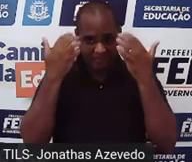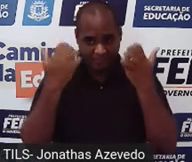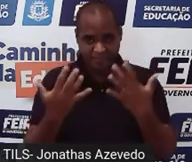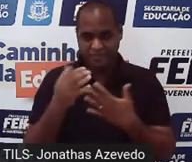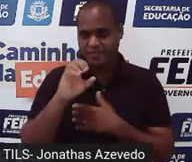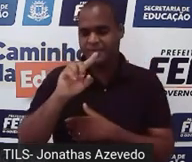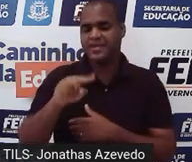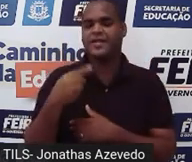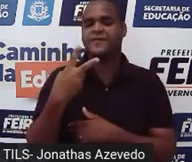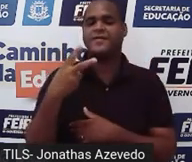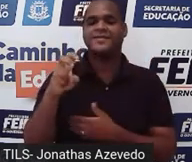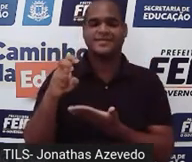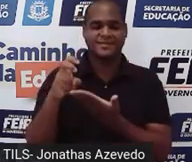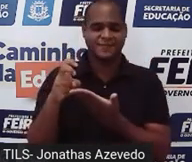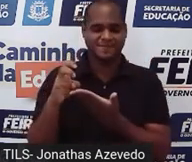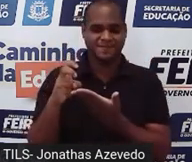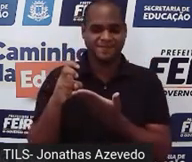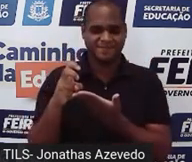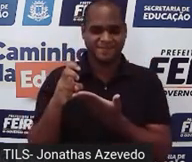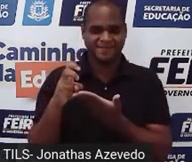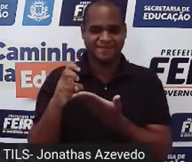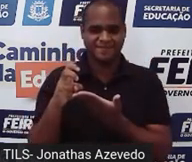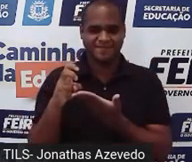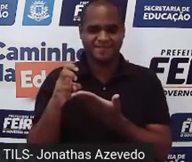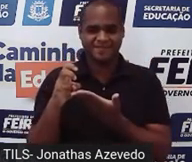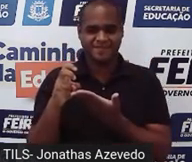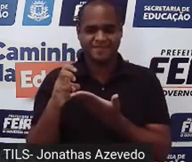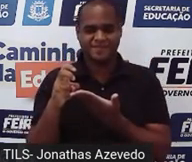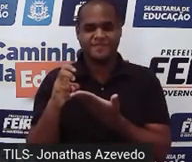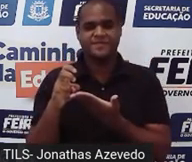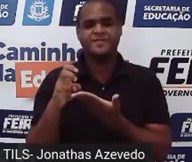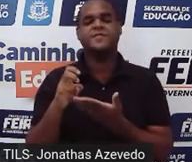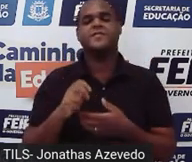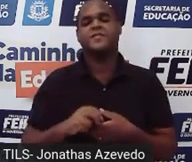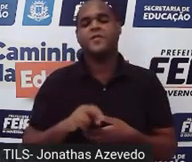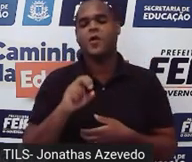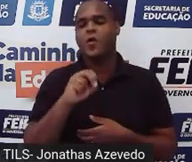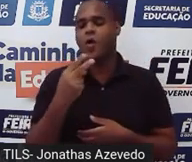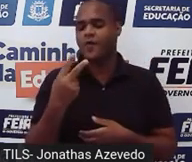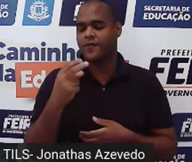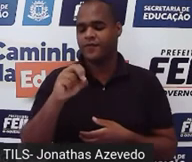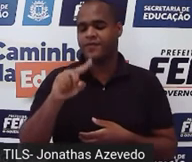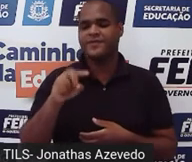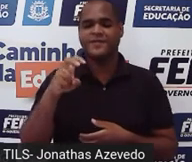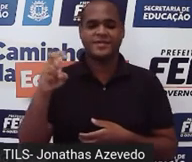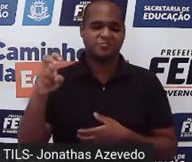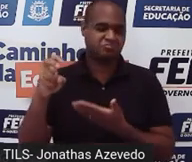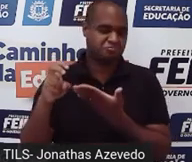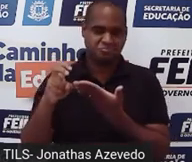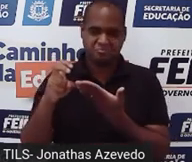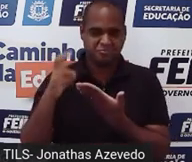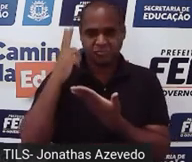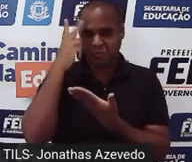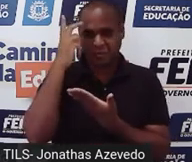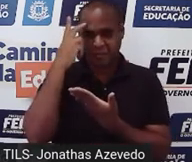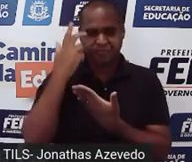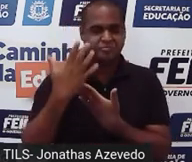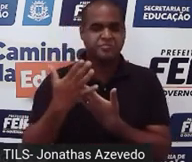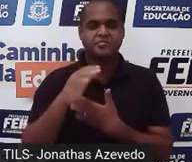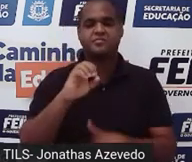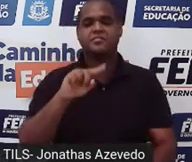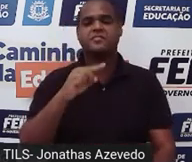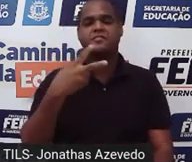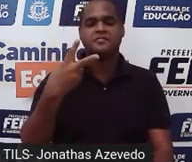dar o número decimal 0,25 ou 25 centésimos, tá bom? Então, 0